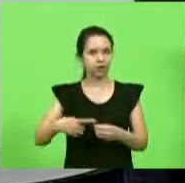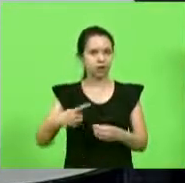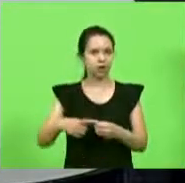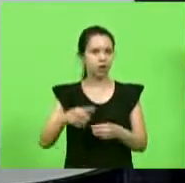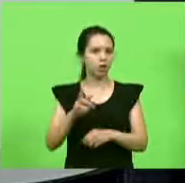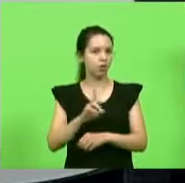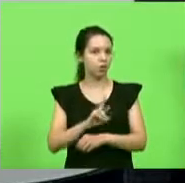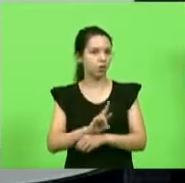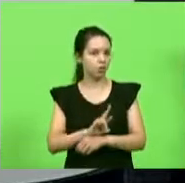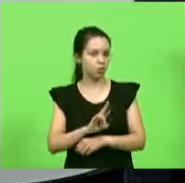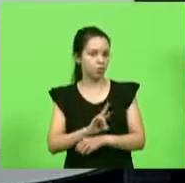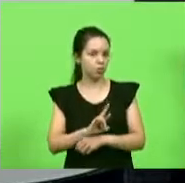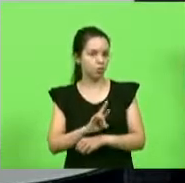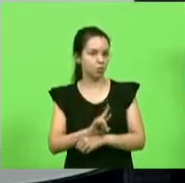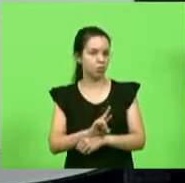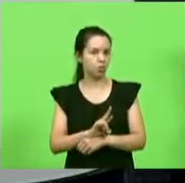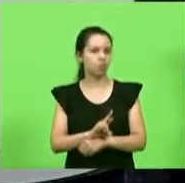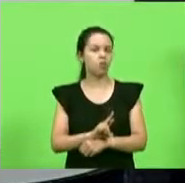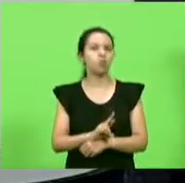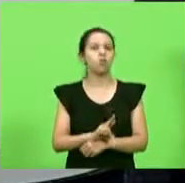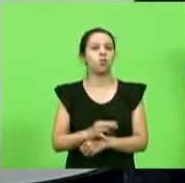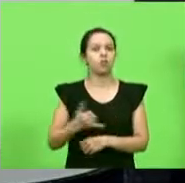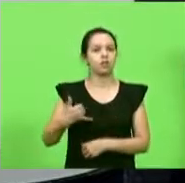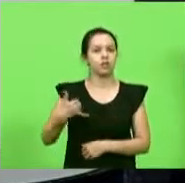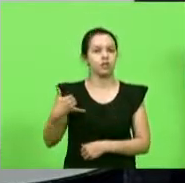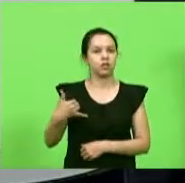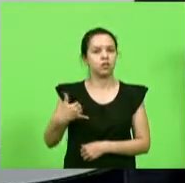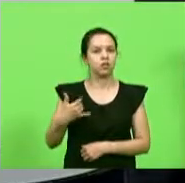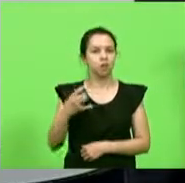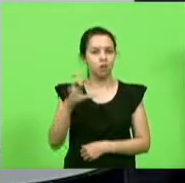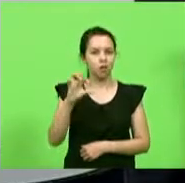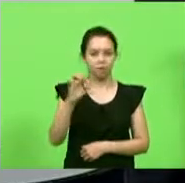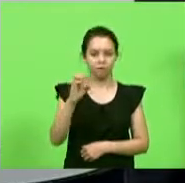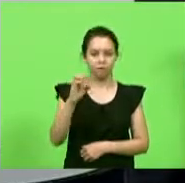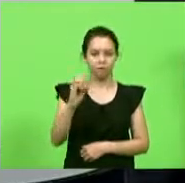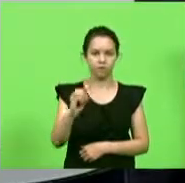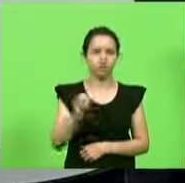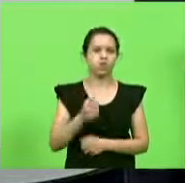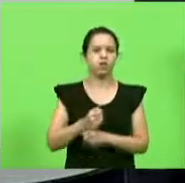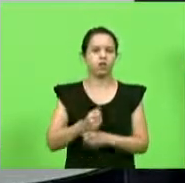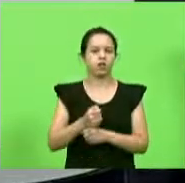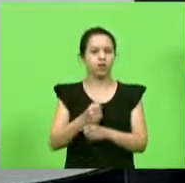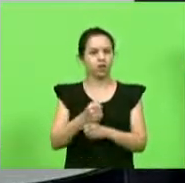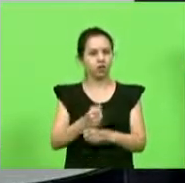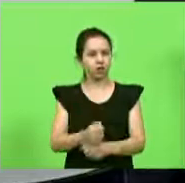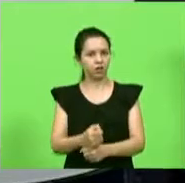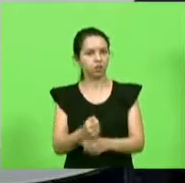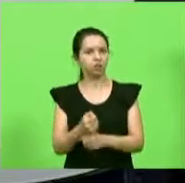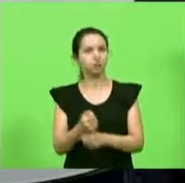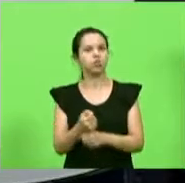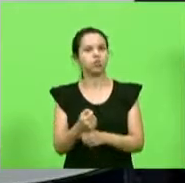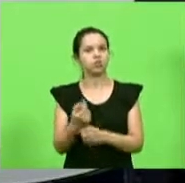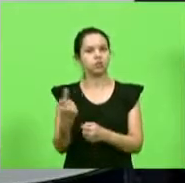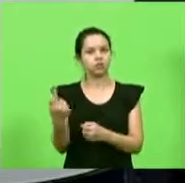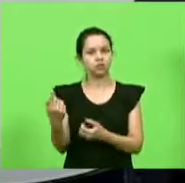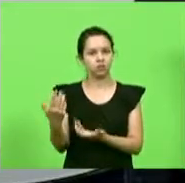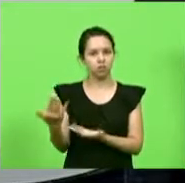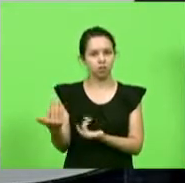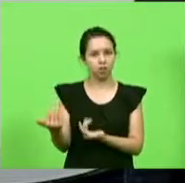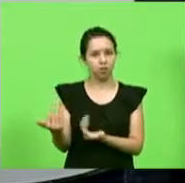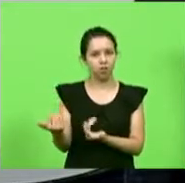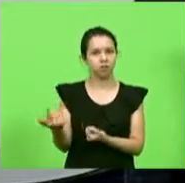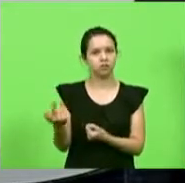Sérgio Motta completa 90 anos uma jovem cidade do alto vale do Itajaí